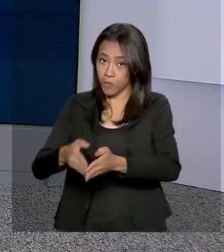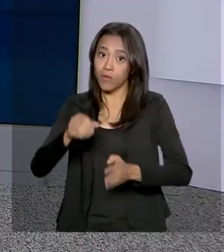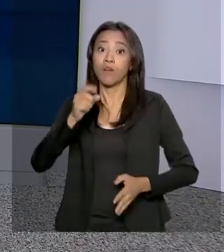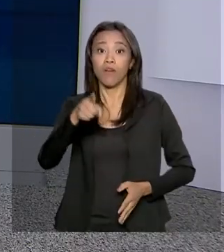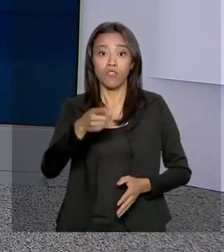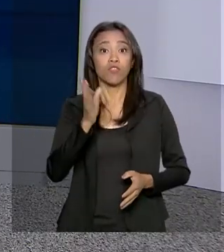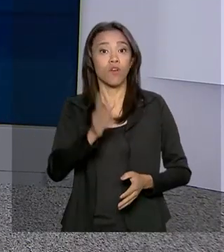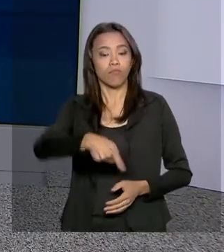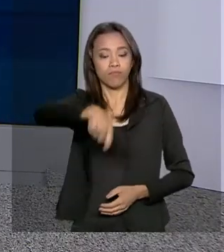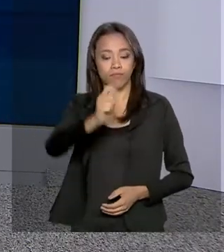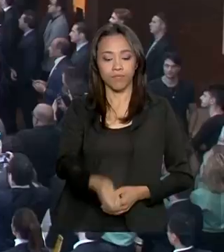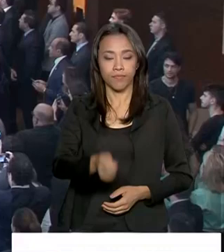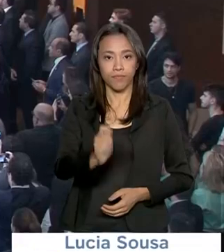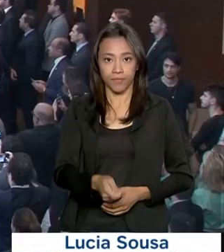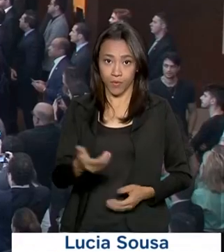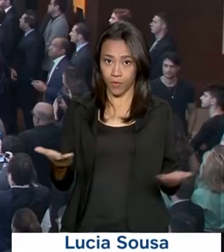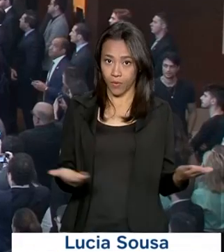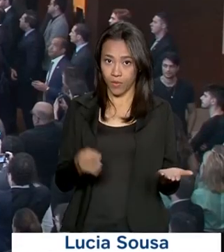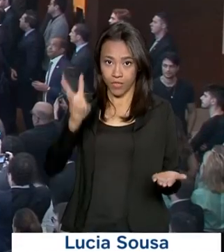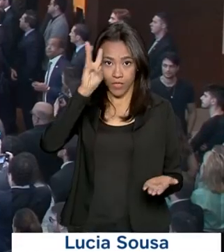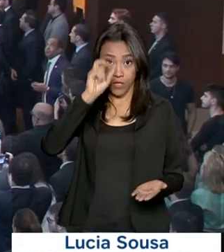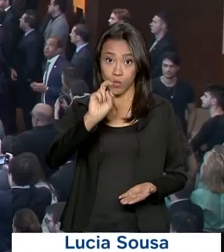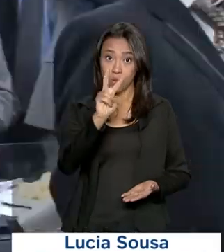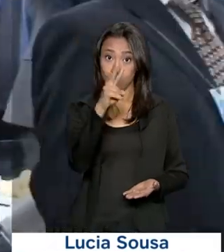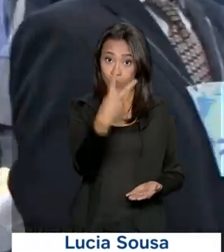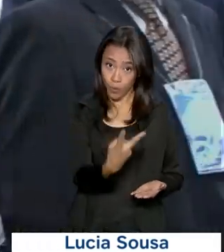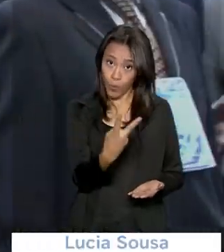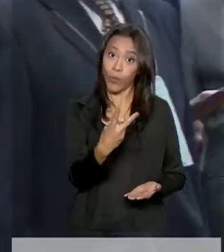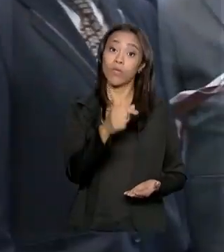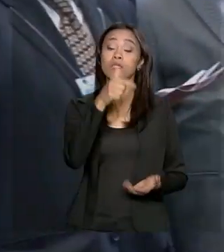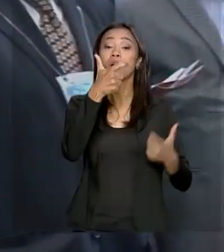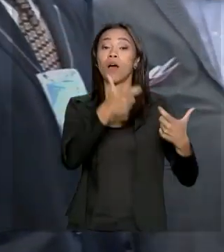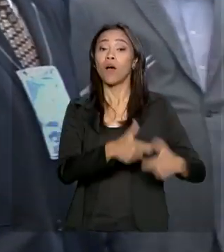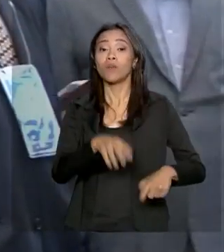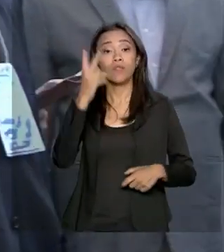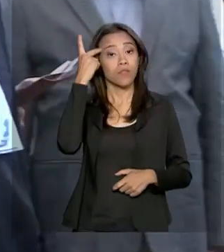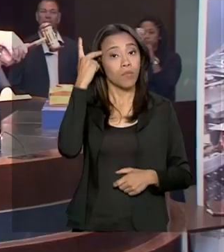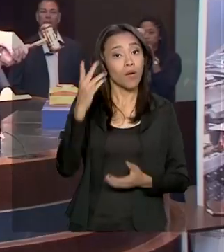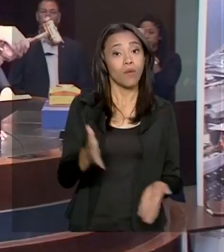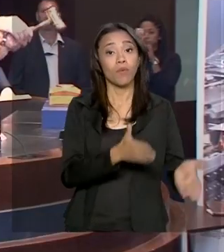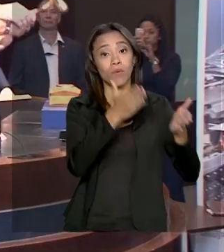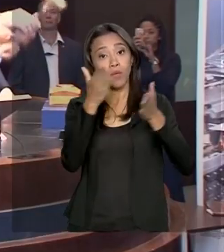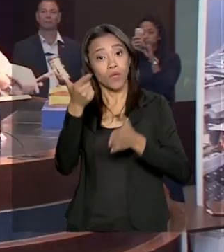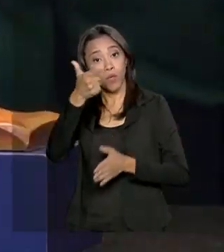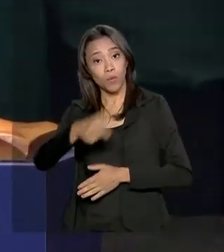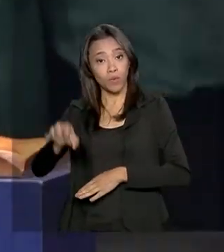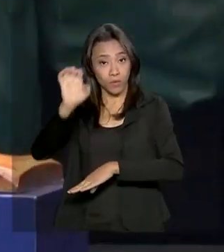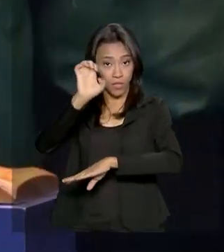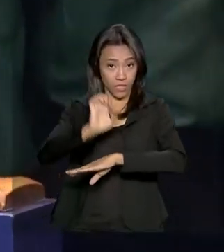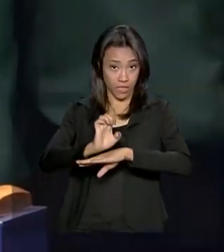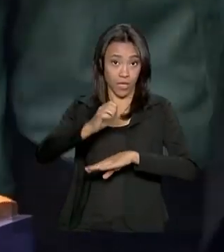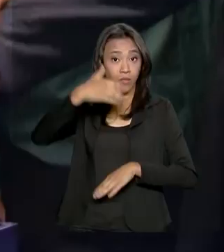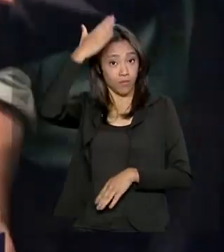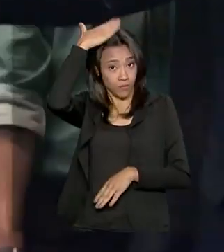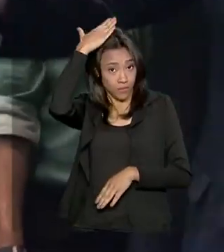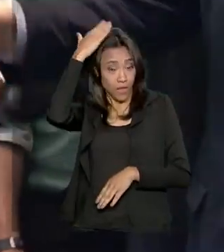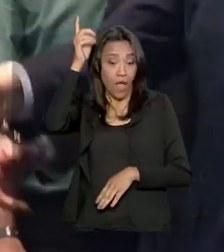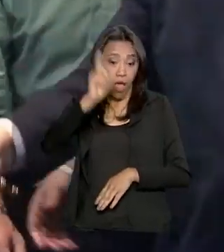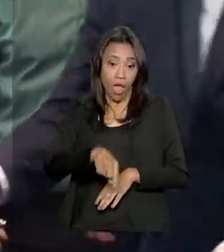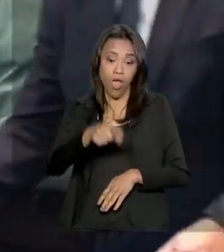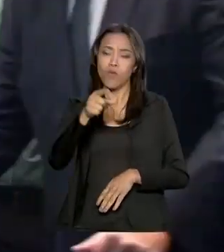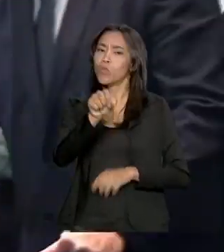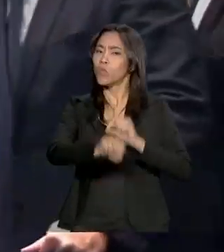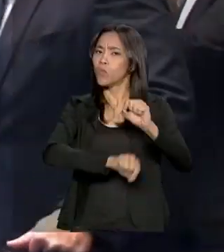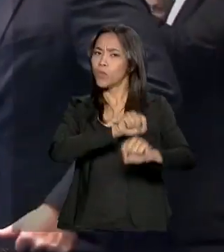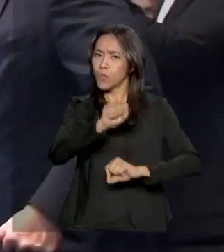terça-feira. Dois no Porto de Santos e outro no Porto de Paranaguá, no Paraná. Os empreendimentos fazem parte do programa de